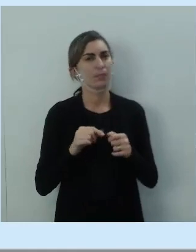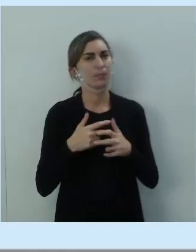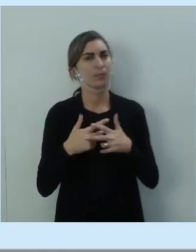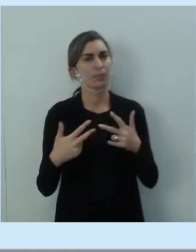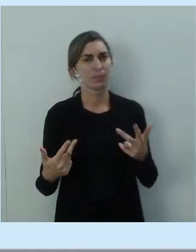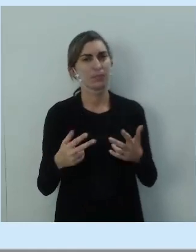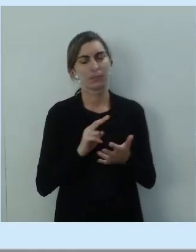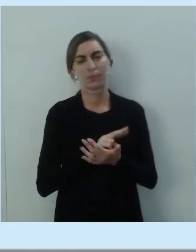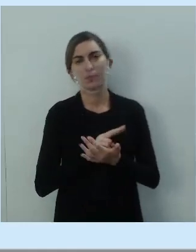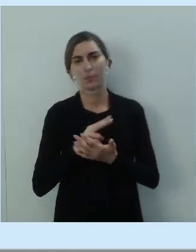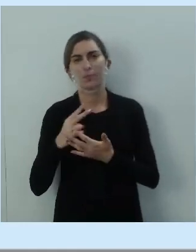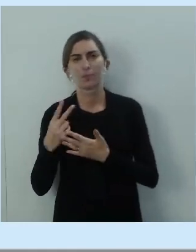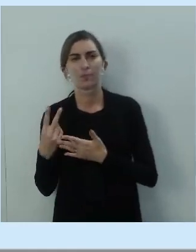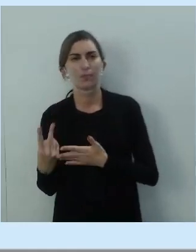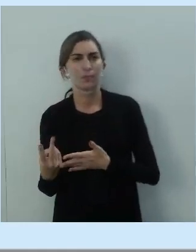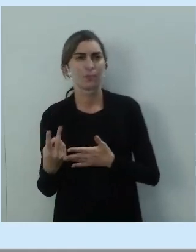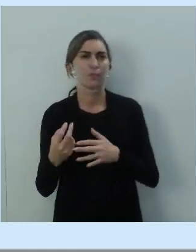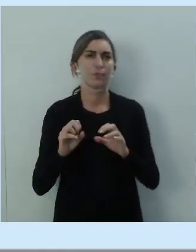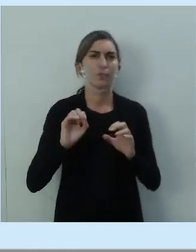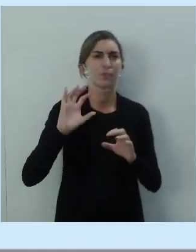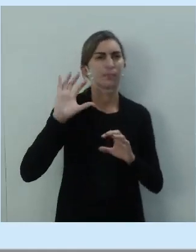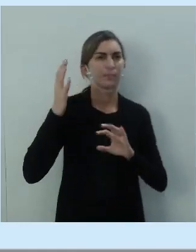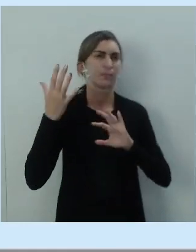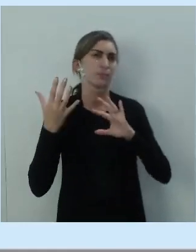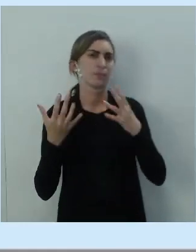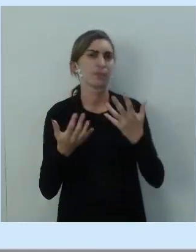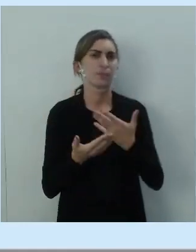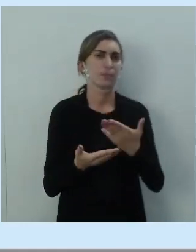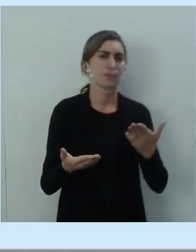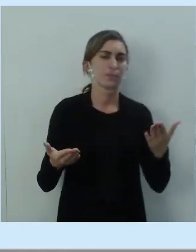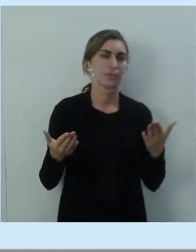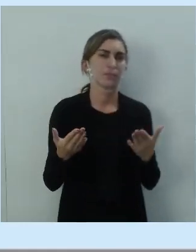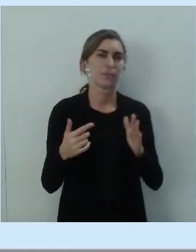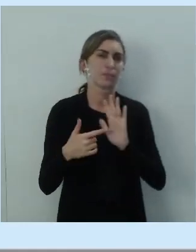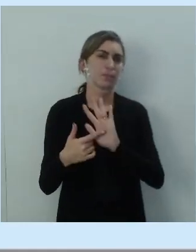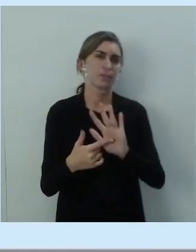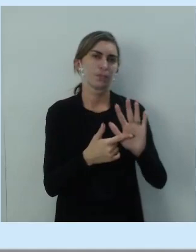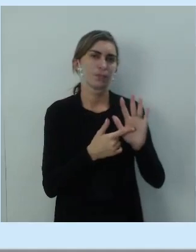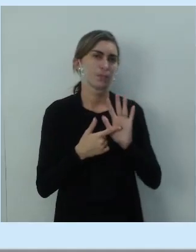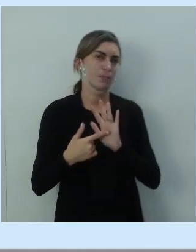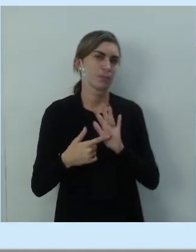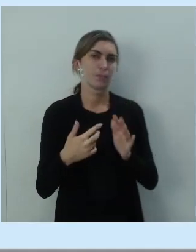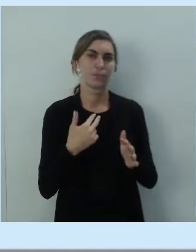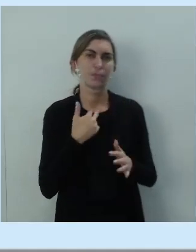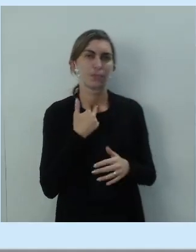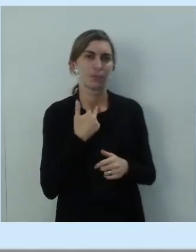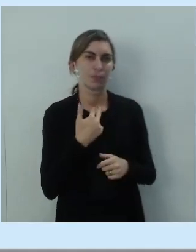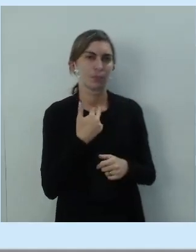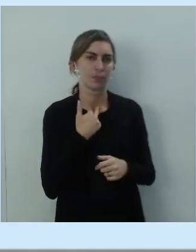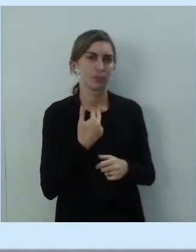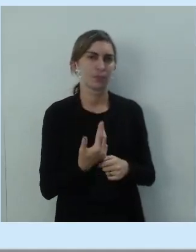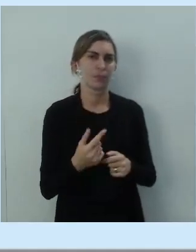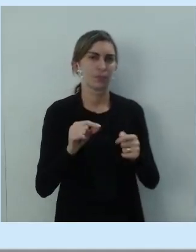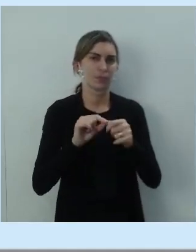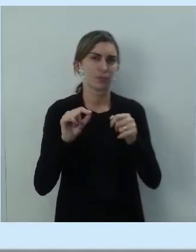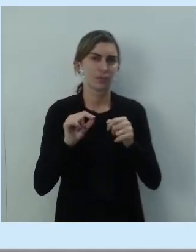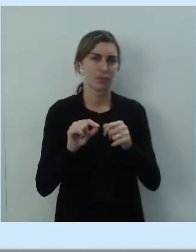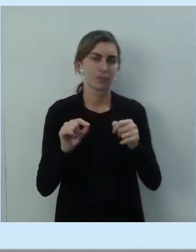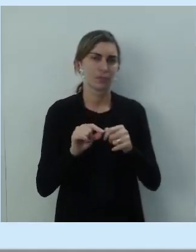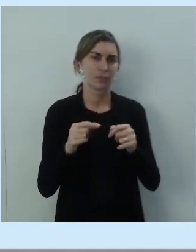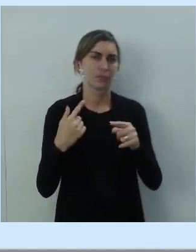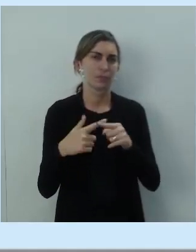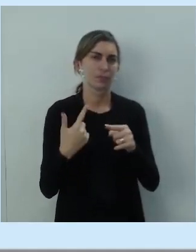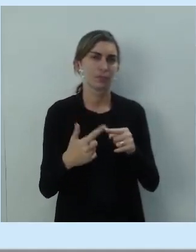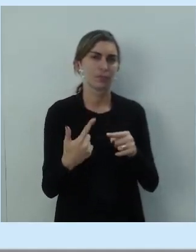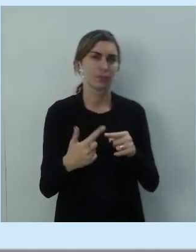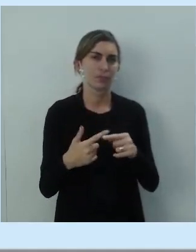contexto, ou a situação, é que vai indicar o que não pode ser feito, porque está